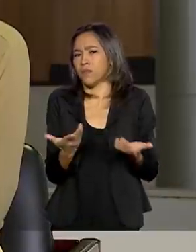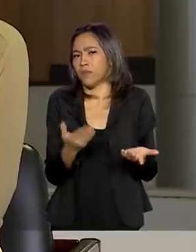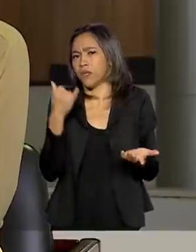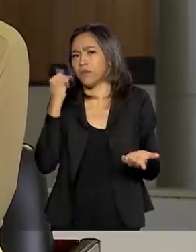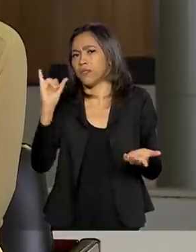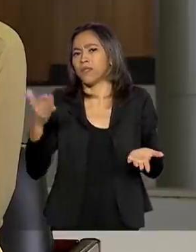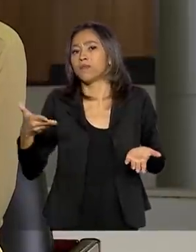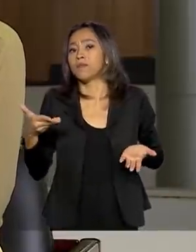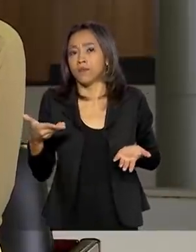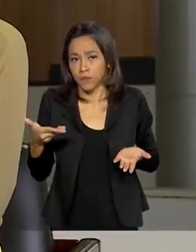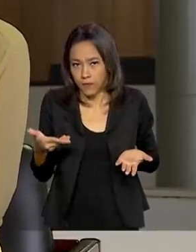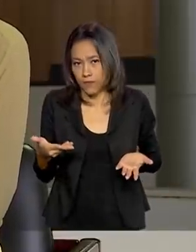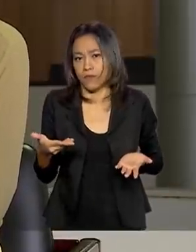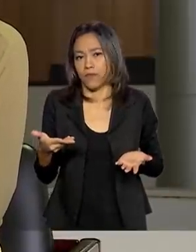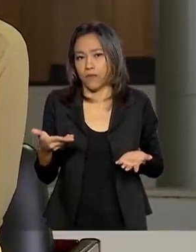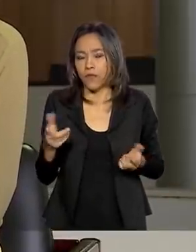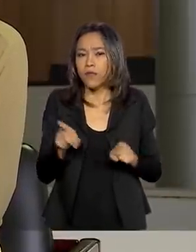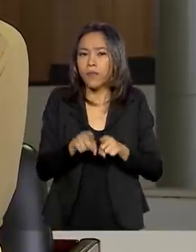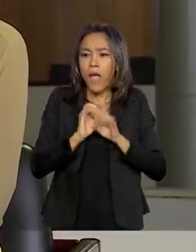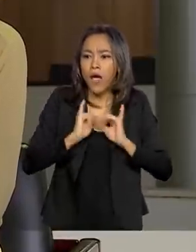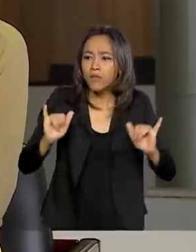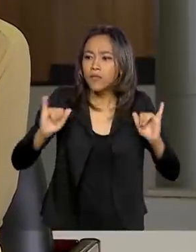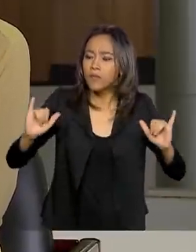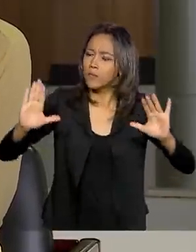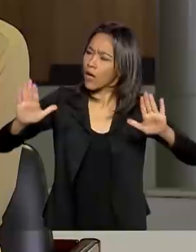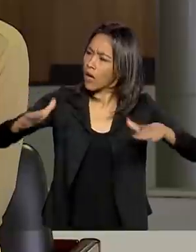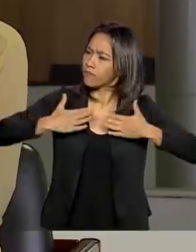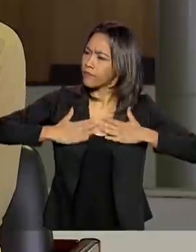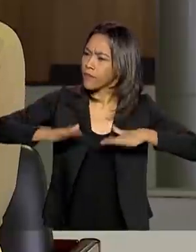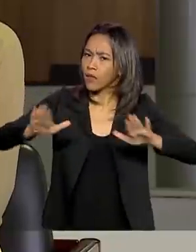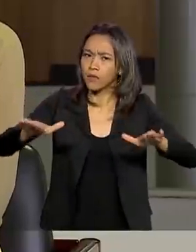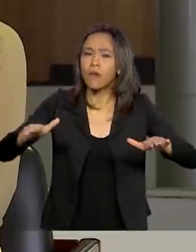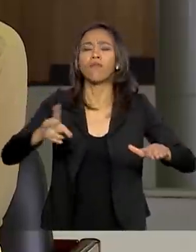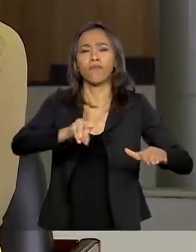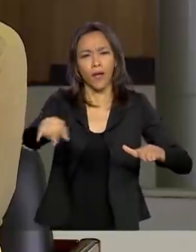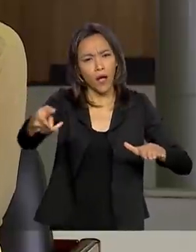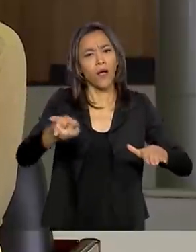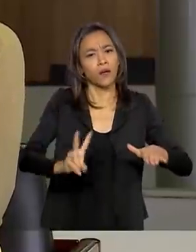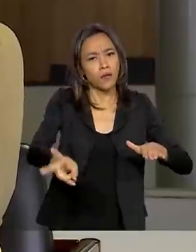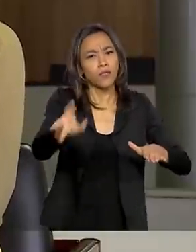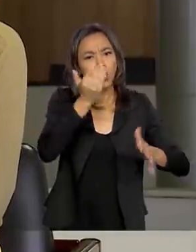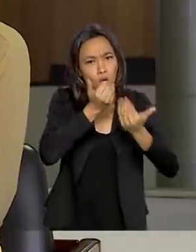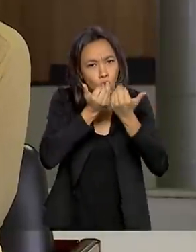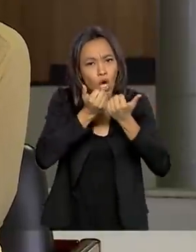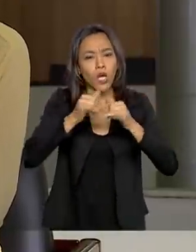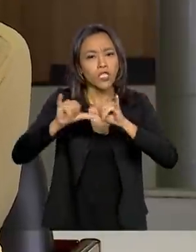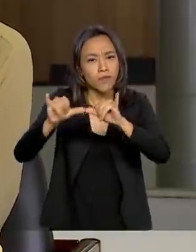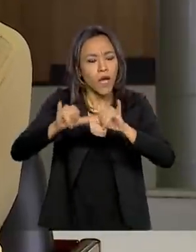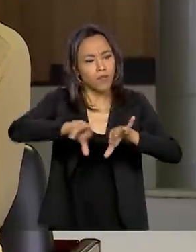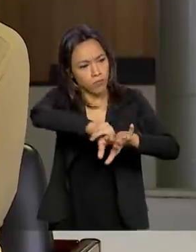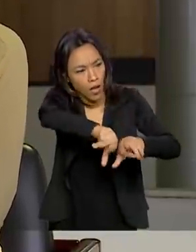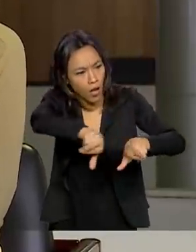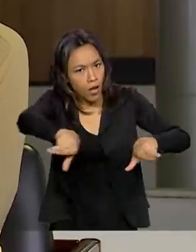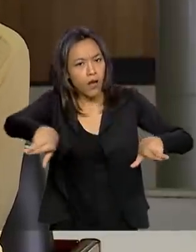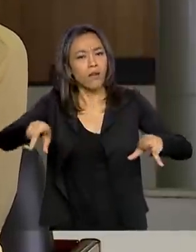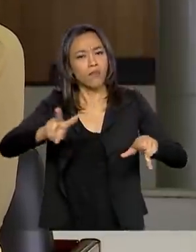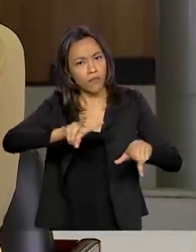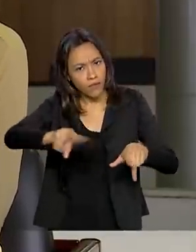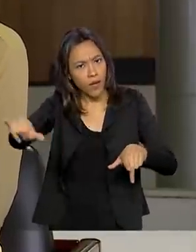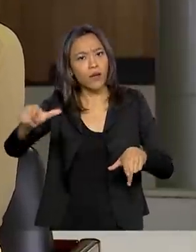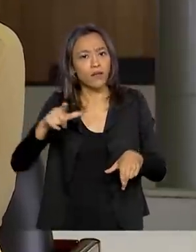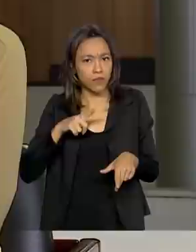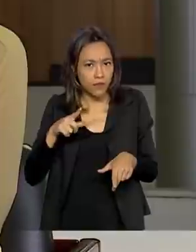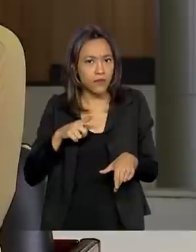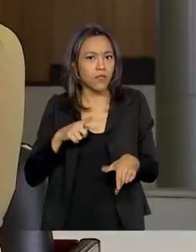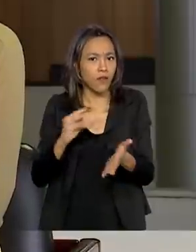isso, inclusive tranquilizando para a manutenção de todo o serviço voltado para o